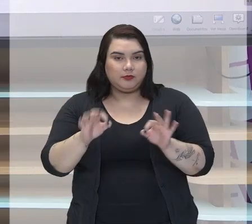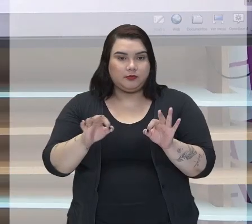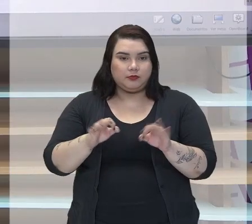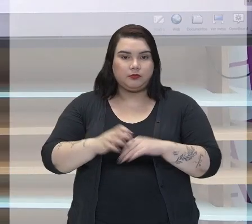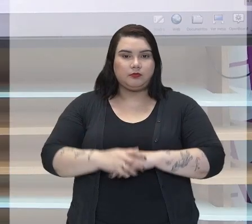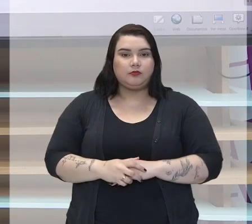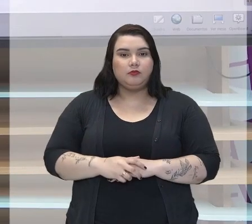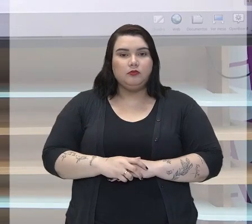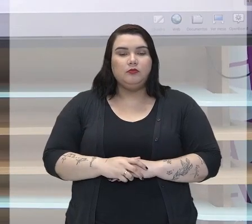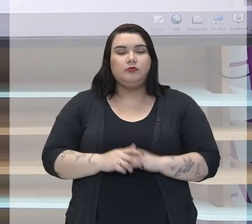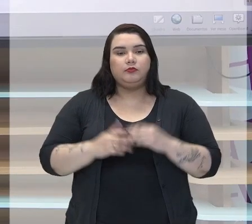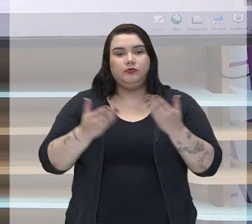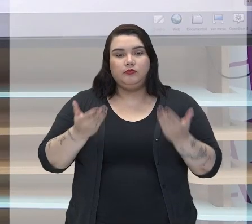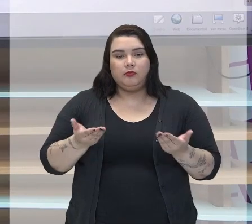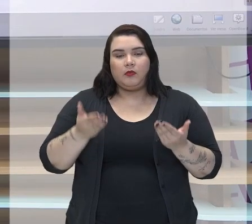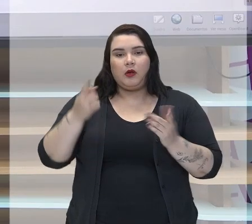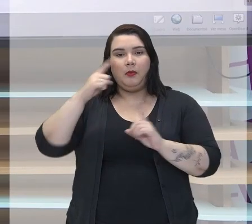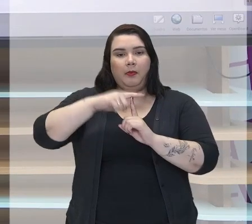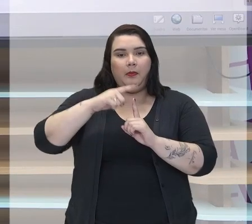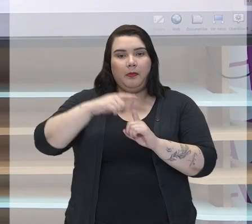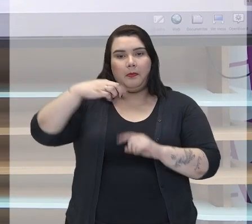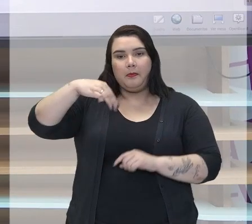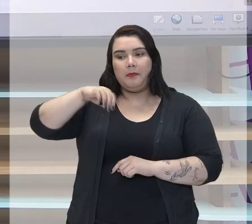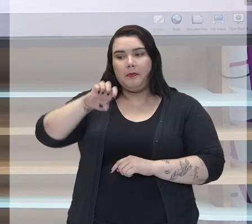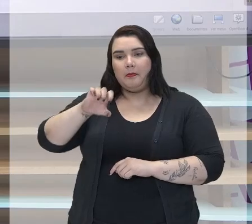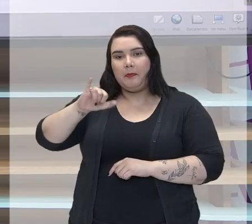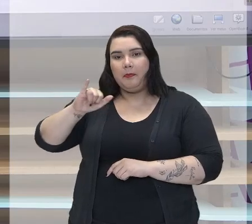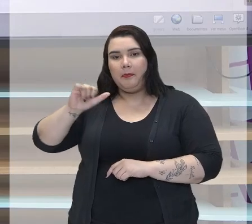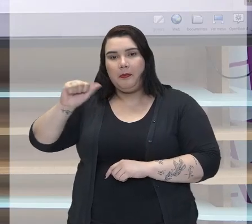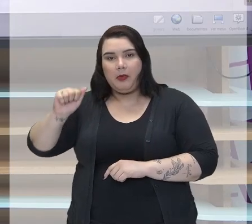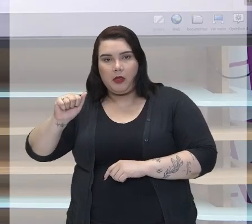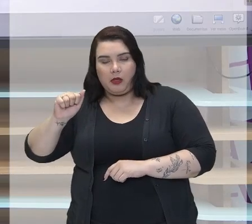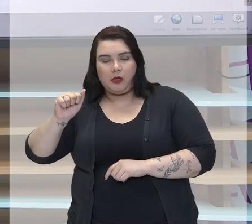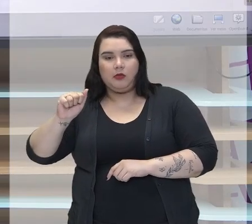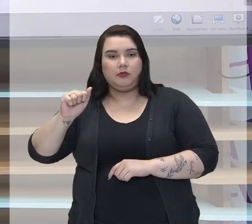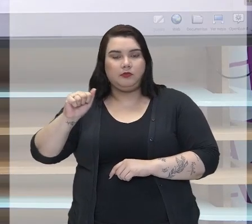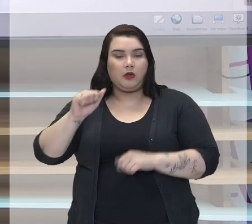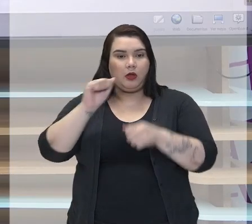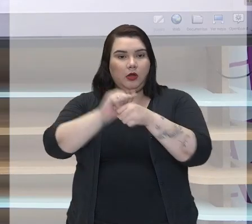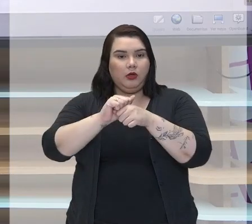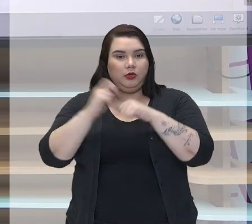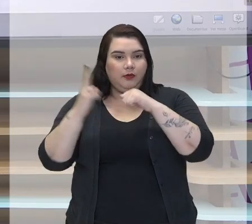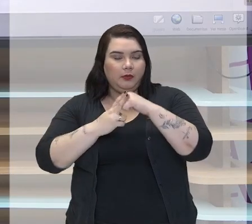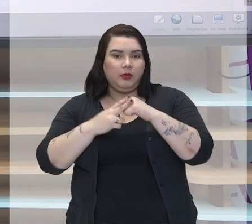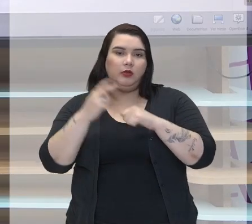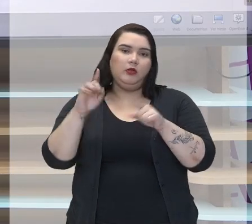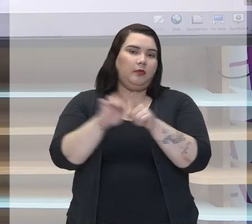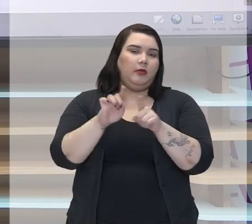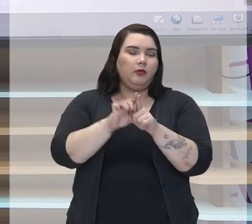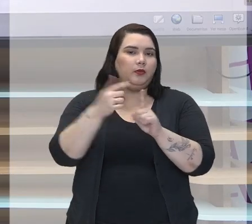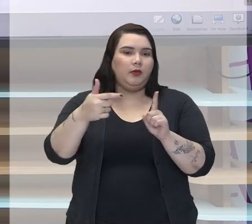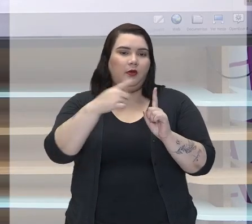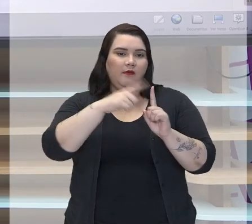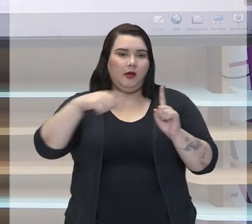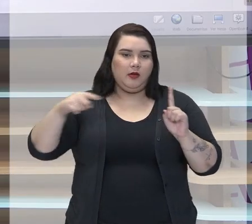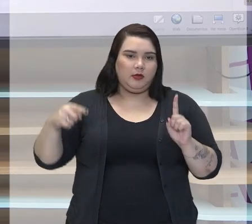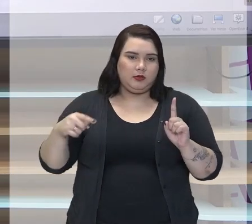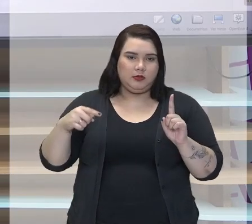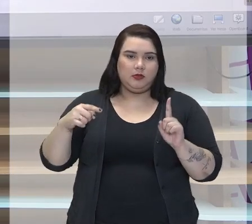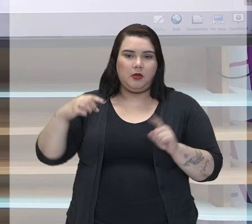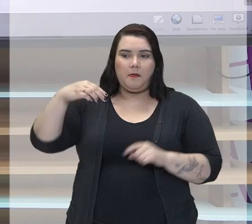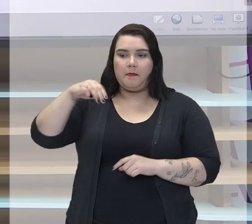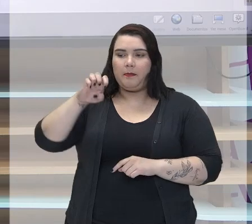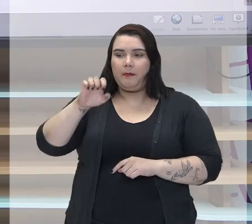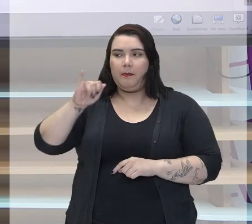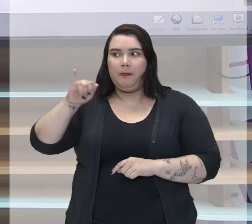meio, para a gente não confundir. O advérbio também não vai variar, ele não é meia.